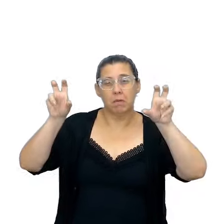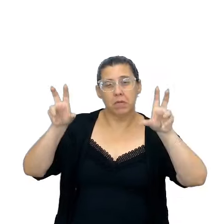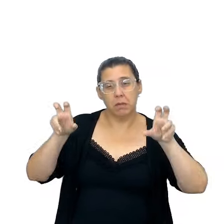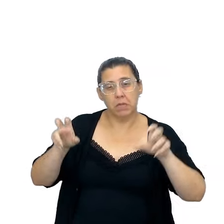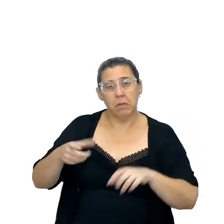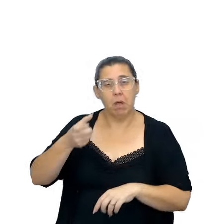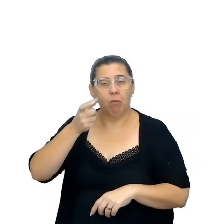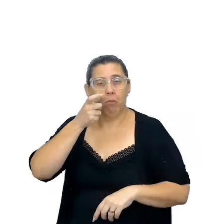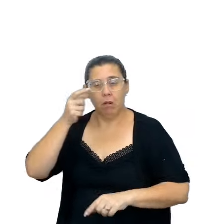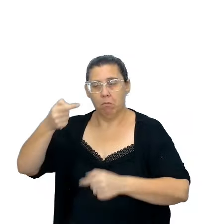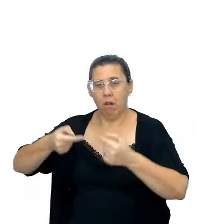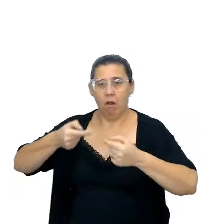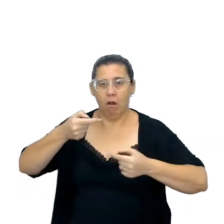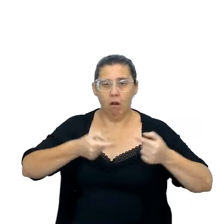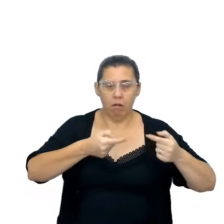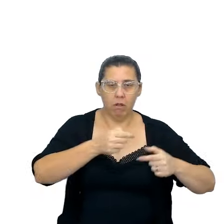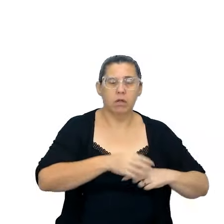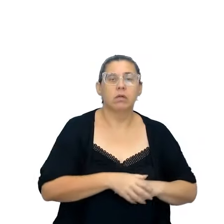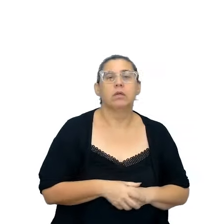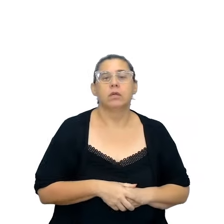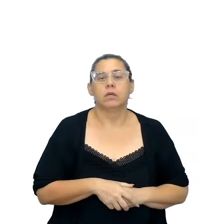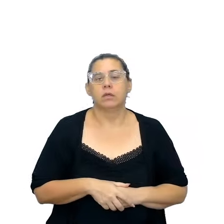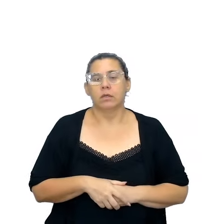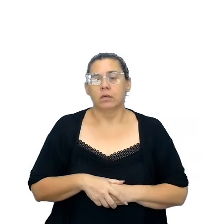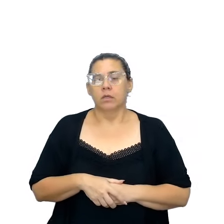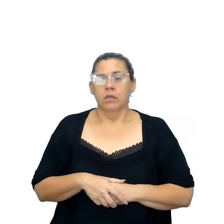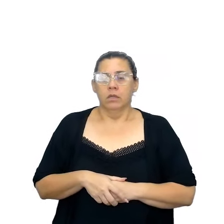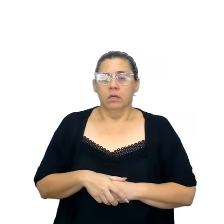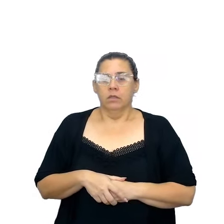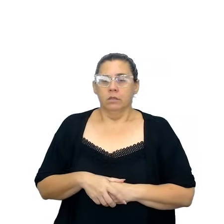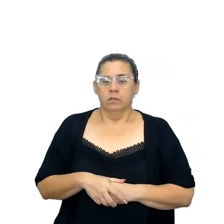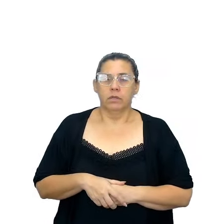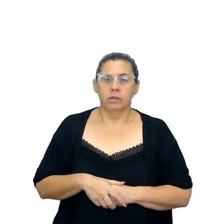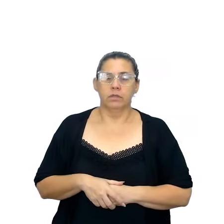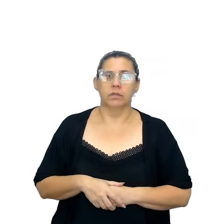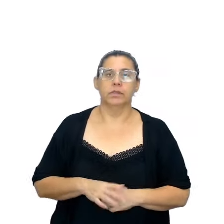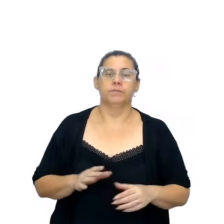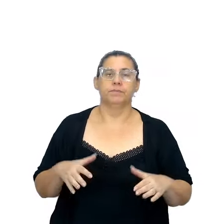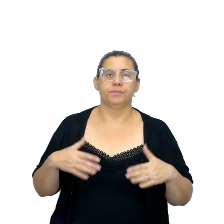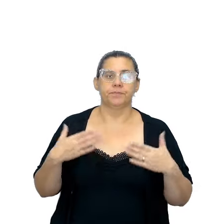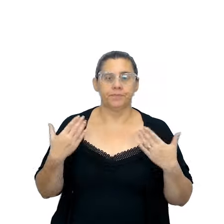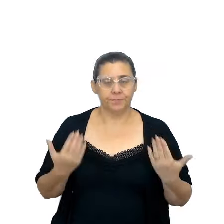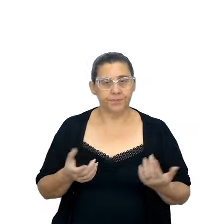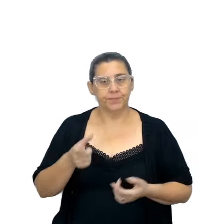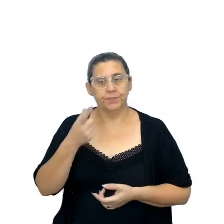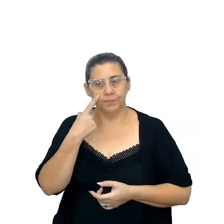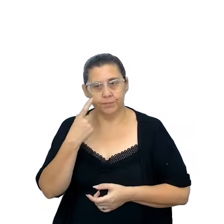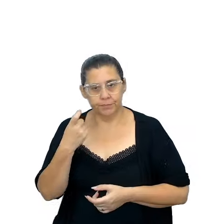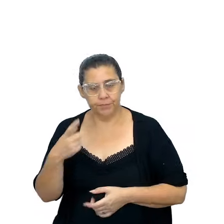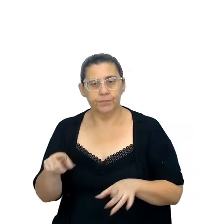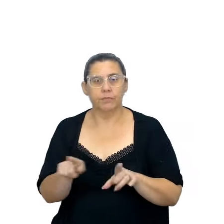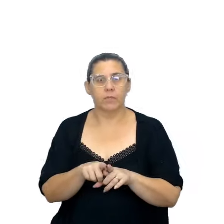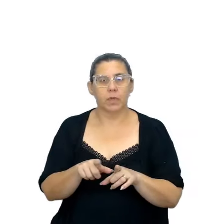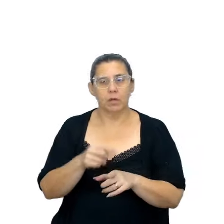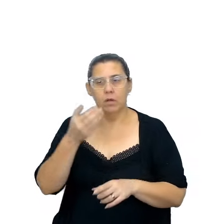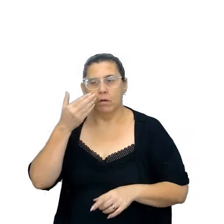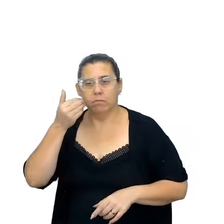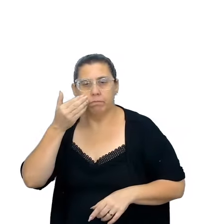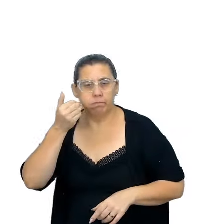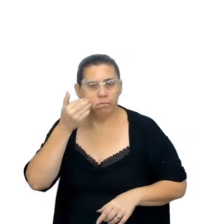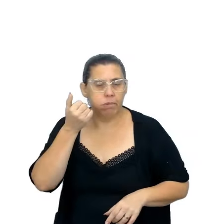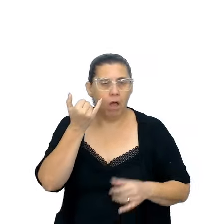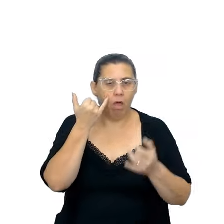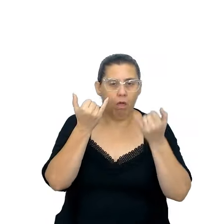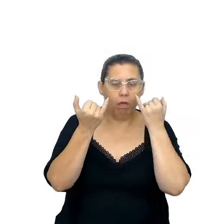interessantes a serem discutidos e abordados nesse sentido, então, é interessante também coletar esses dados